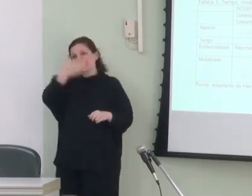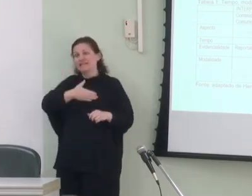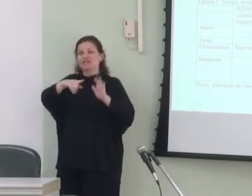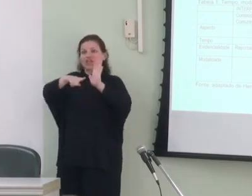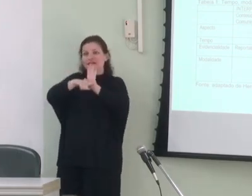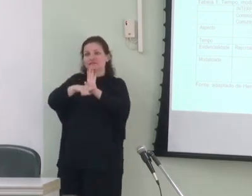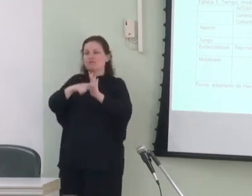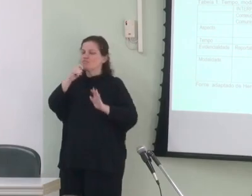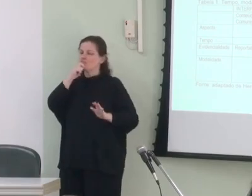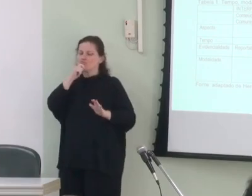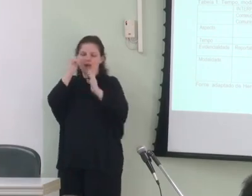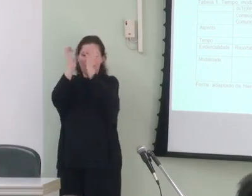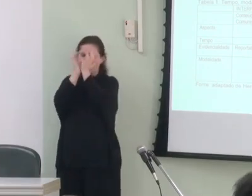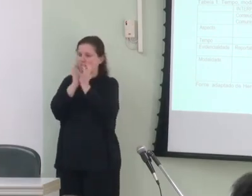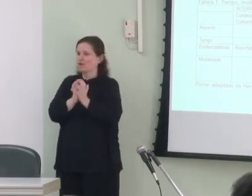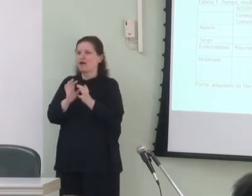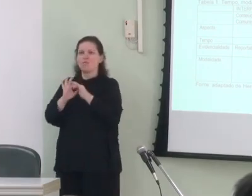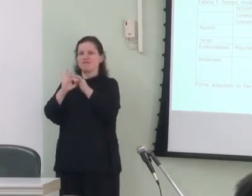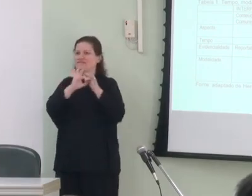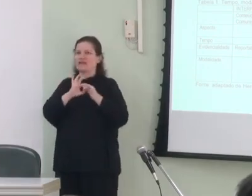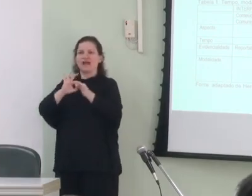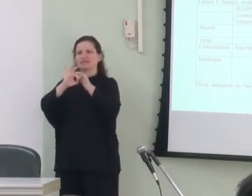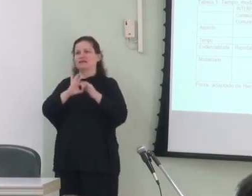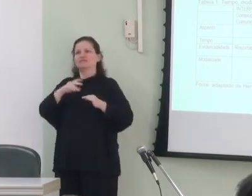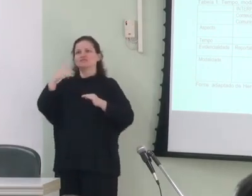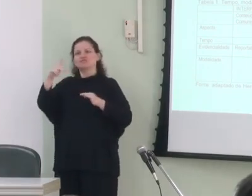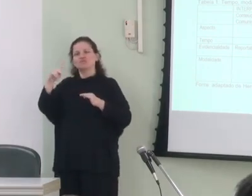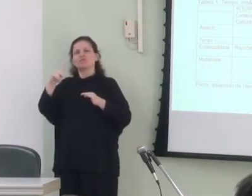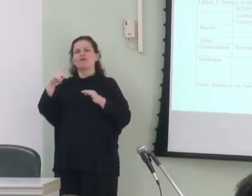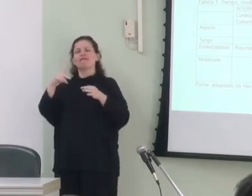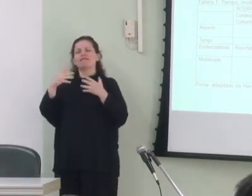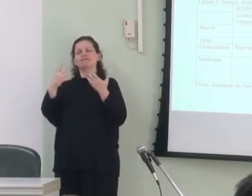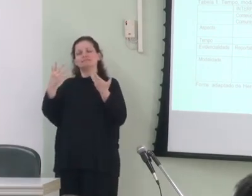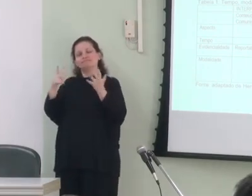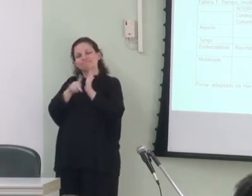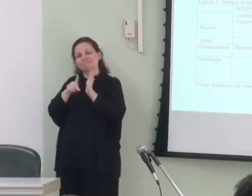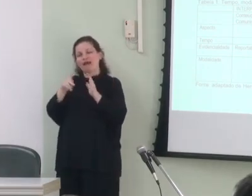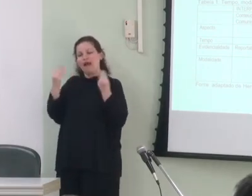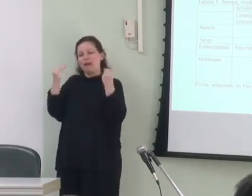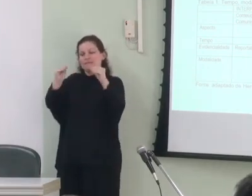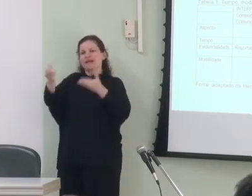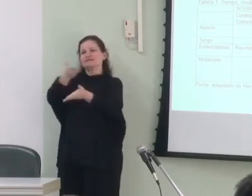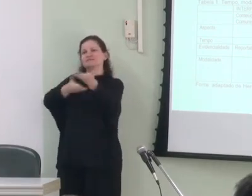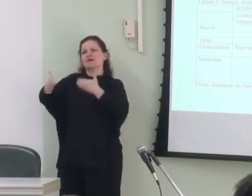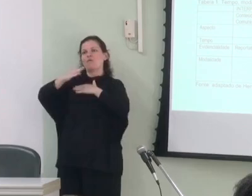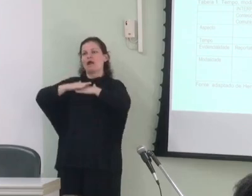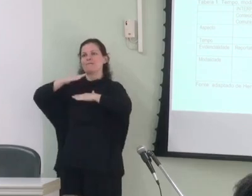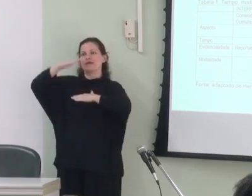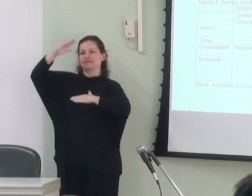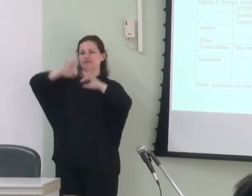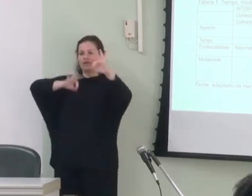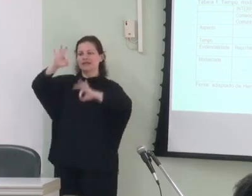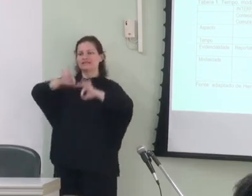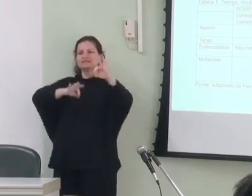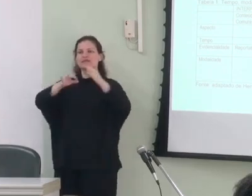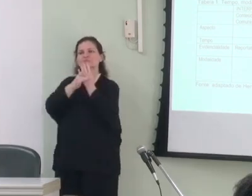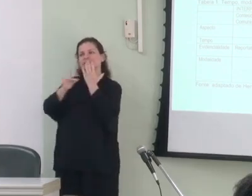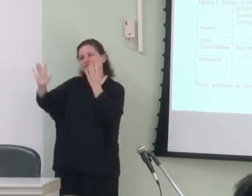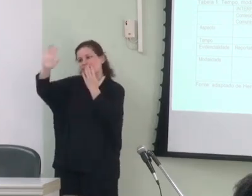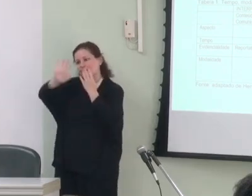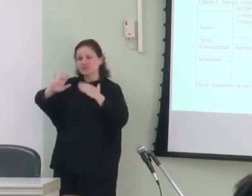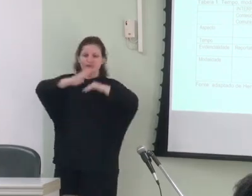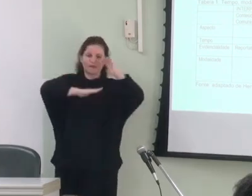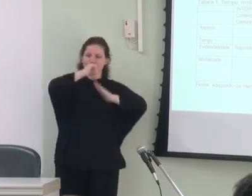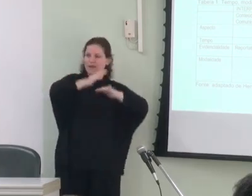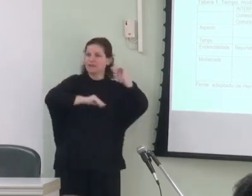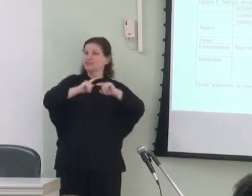não são categorias unificadas na sua aplicação às camadas de organização semântica e pragmática,